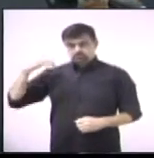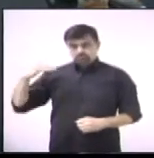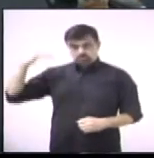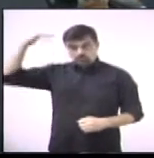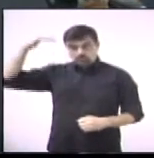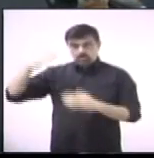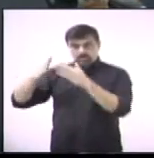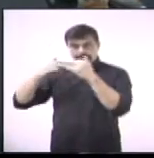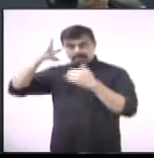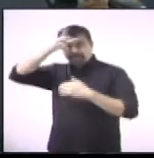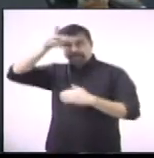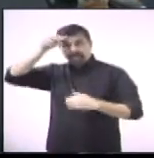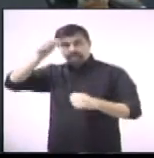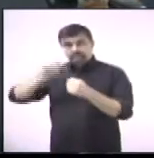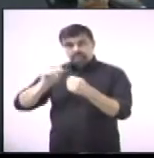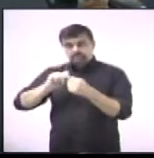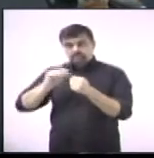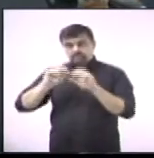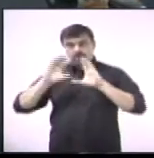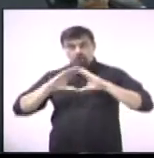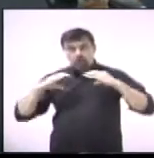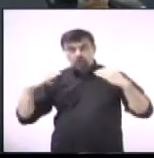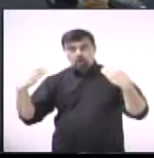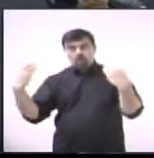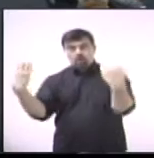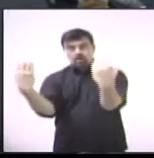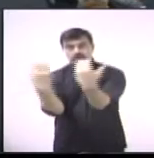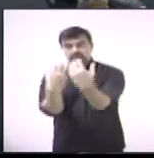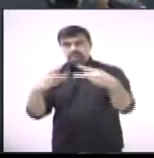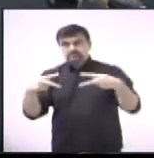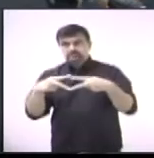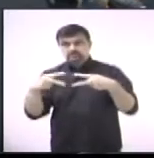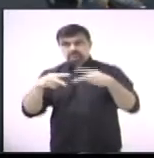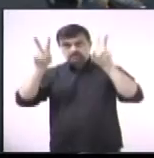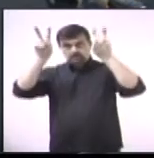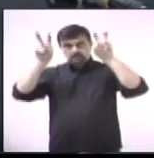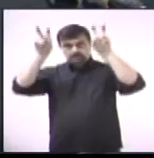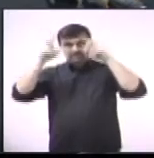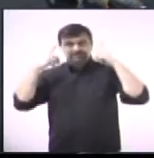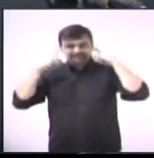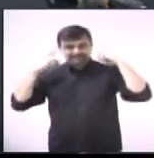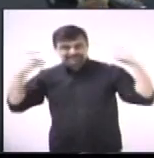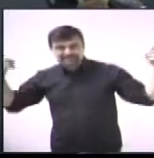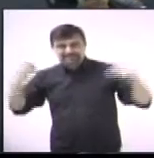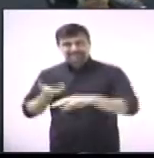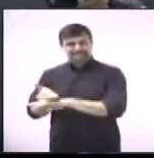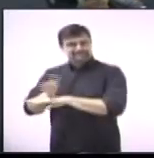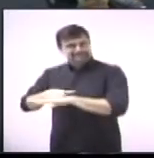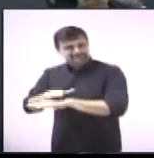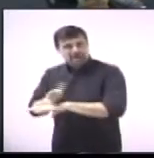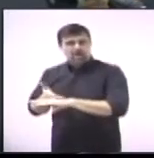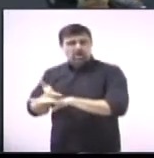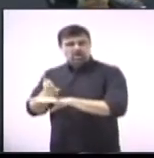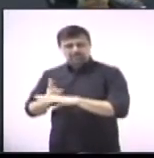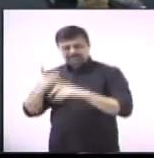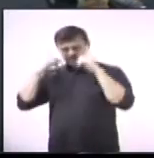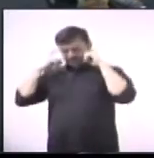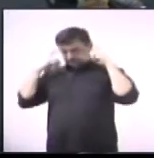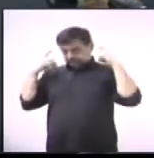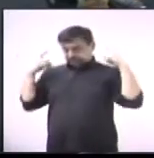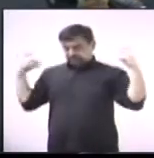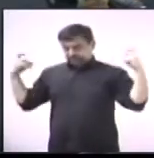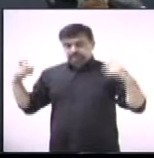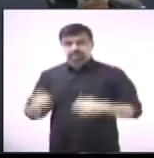executivo realizar uma conferência municipal sobre ruído, vibração, perturbação, sonora.